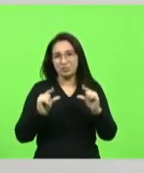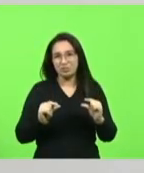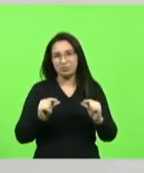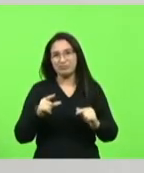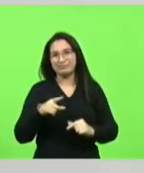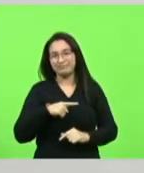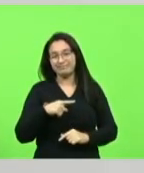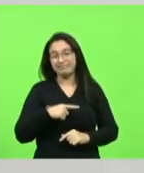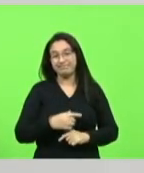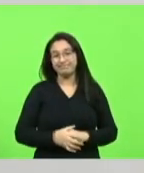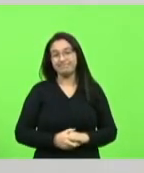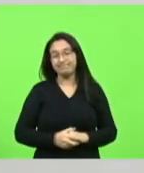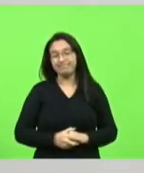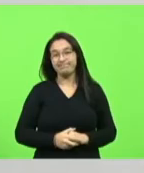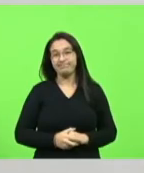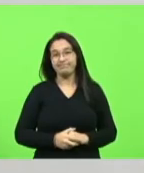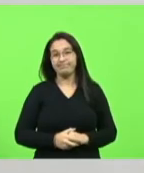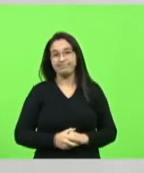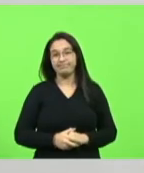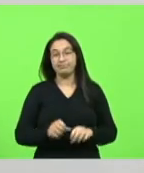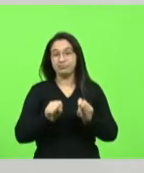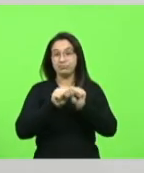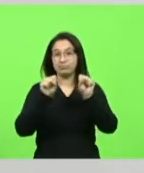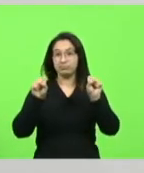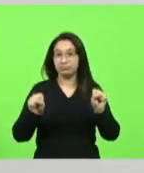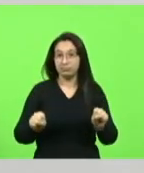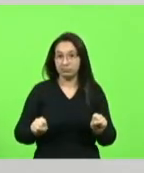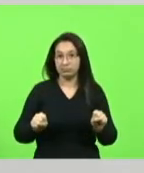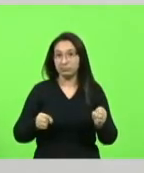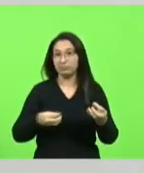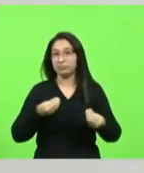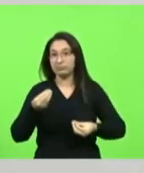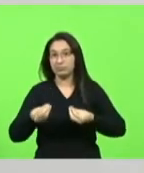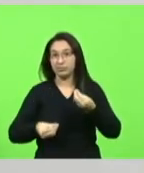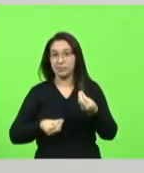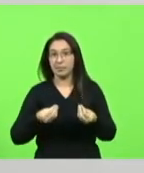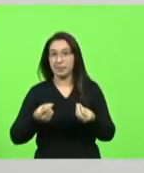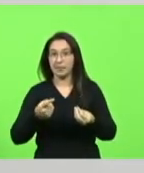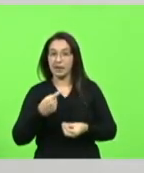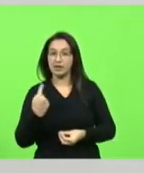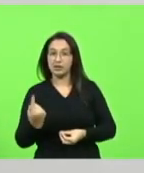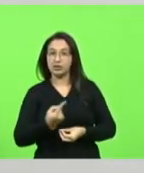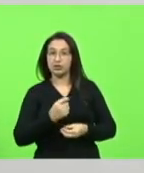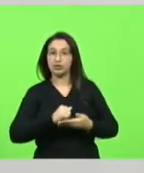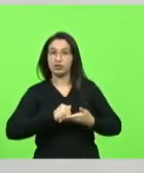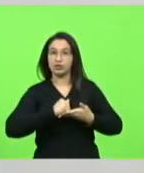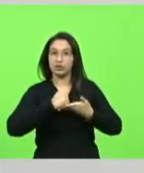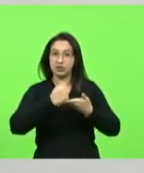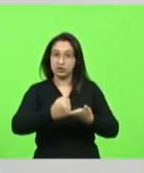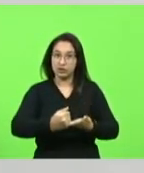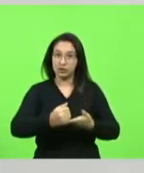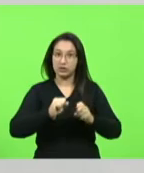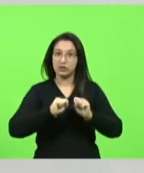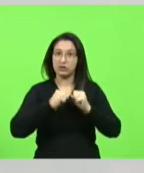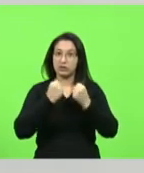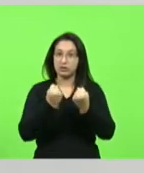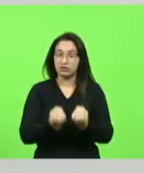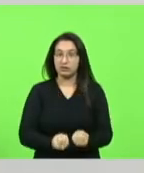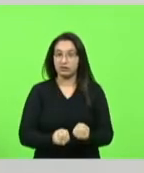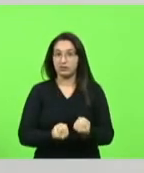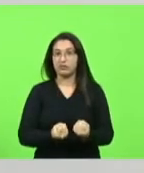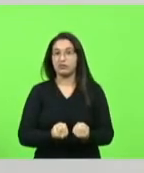o sistema em que nós defendemos que é o o